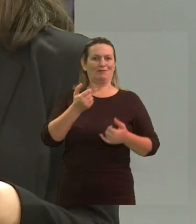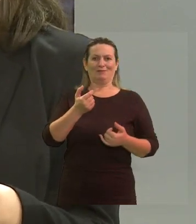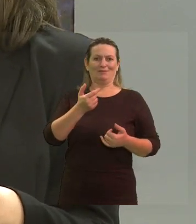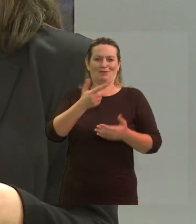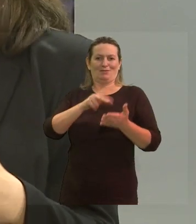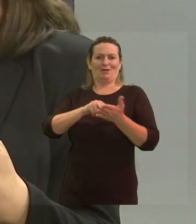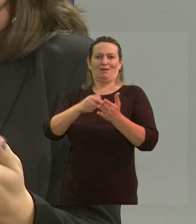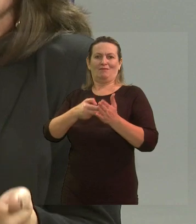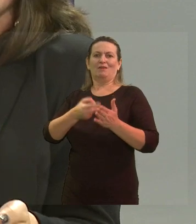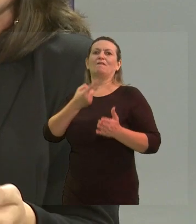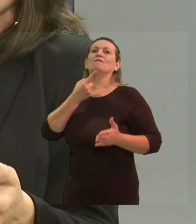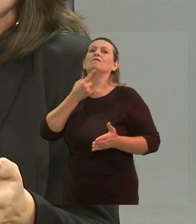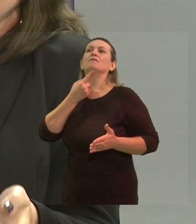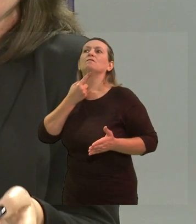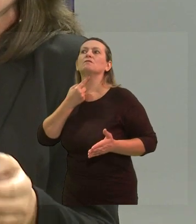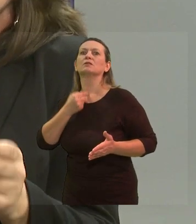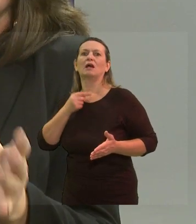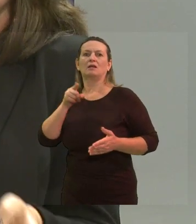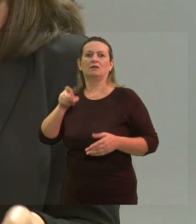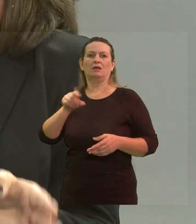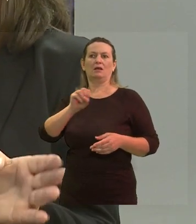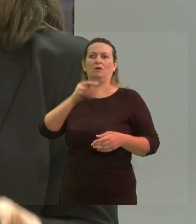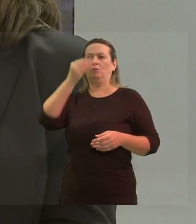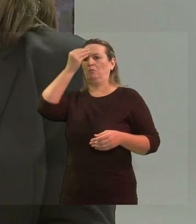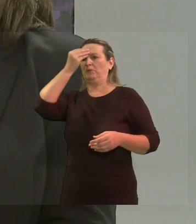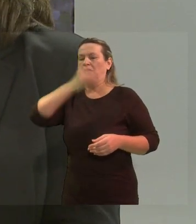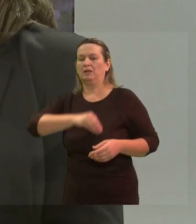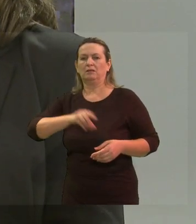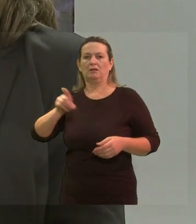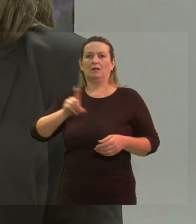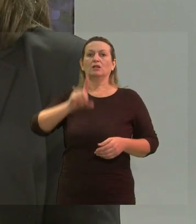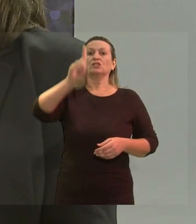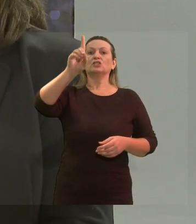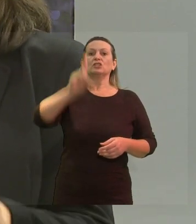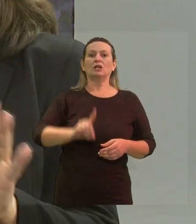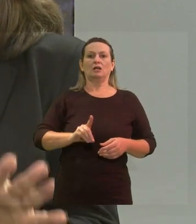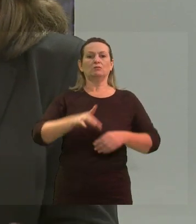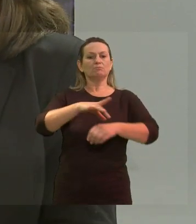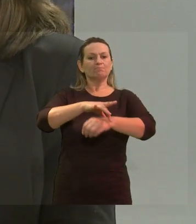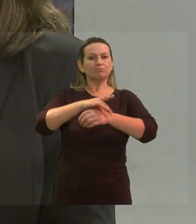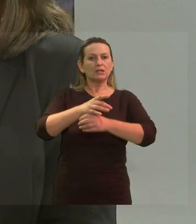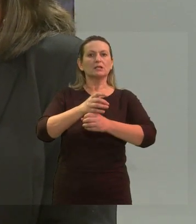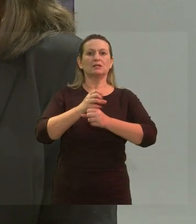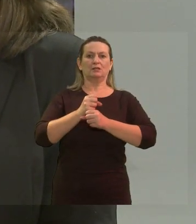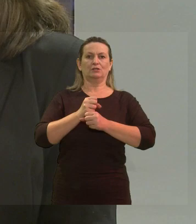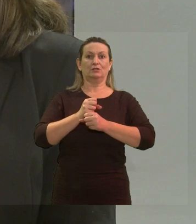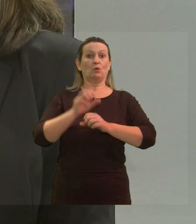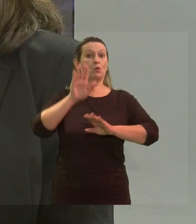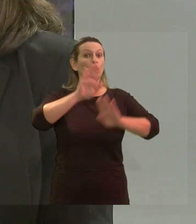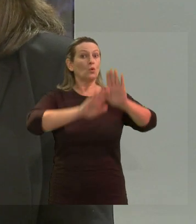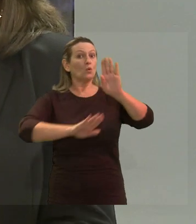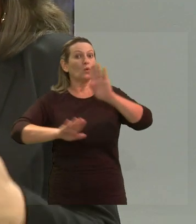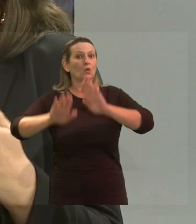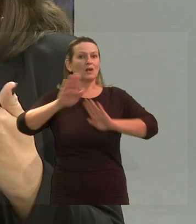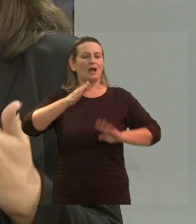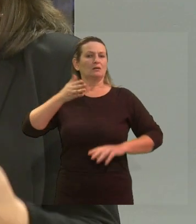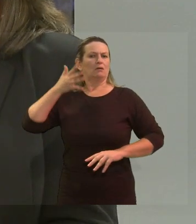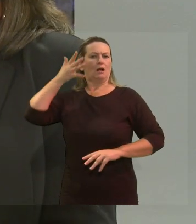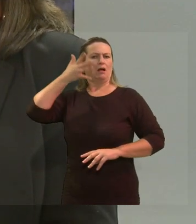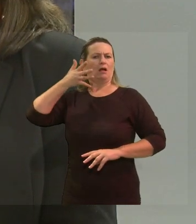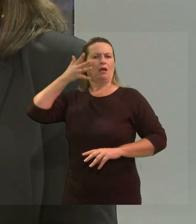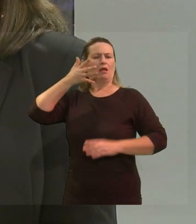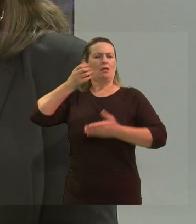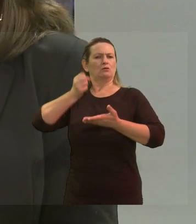questão de vontade, é uma questão de que tem que ter os direitos e as estabilidades garantidos, né, então, o discurso de superação tem que tomar muito cuidado, é muito